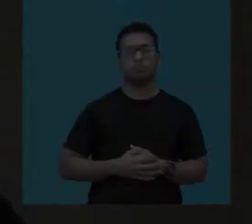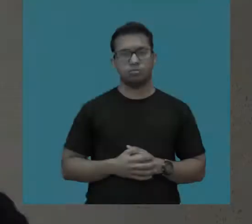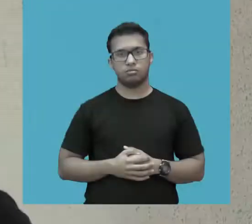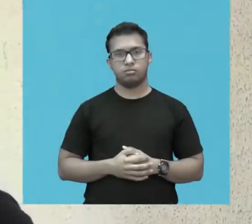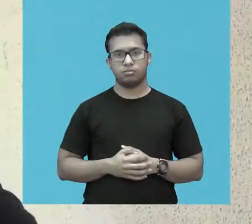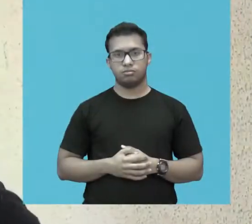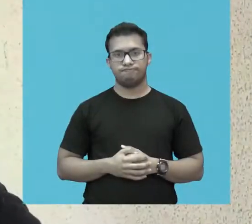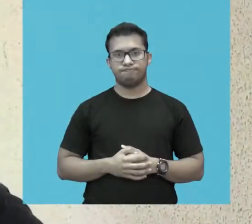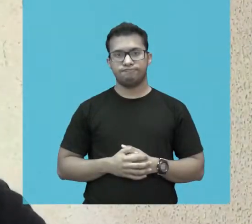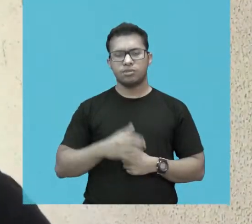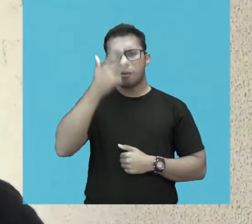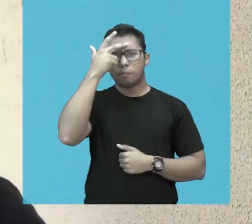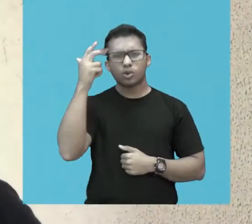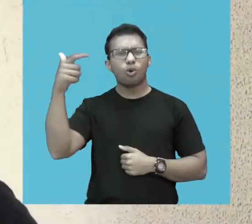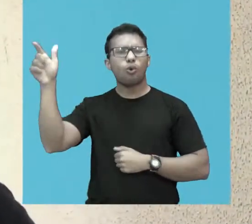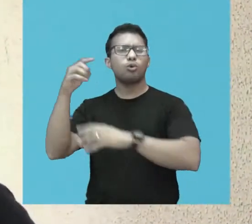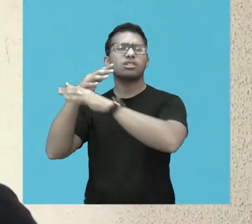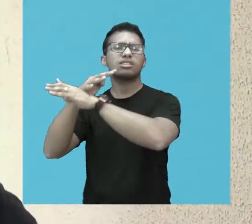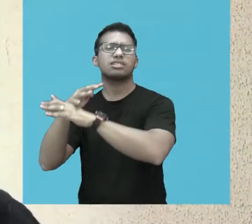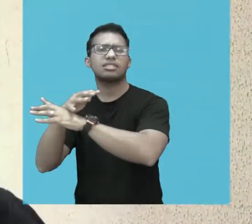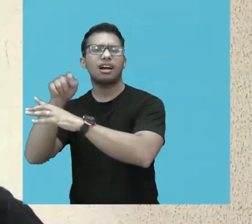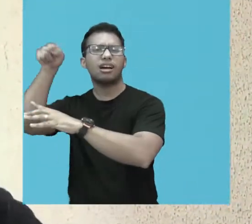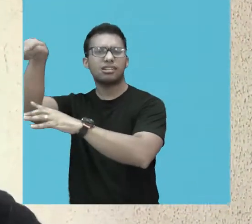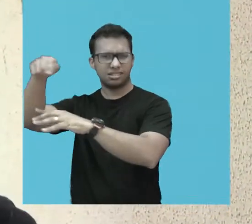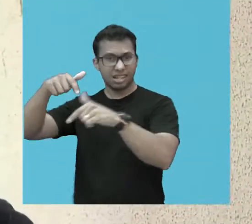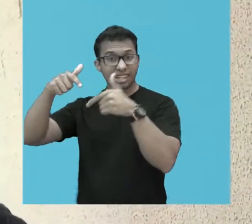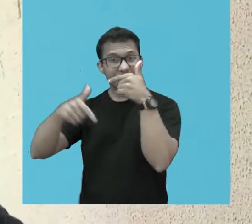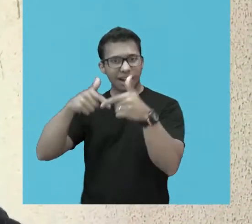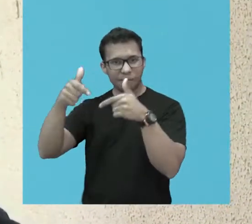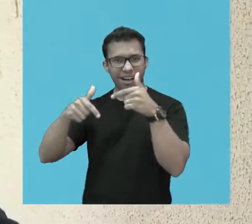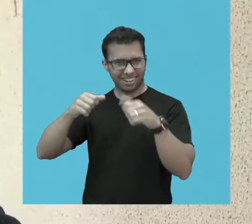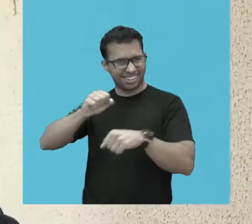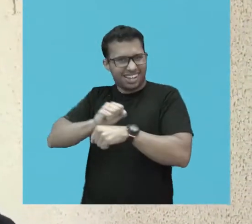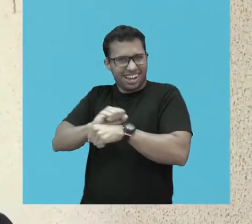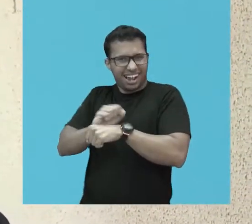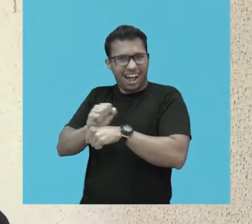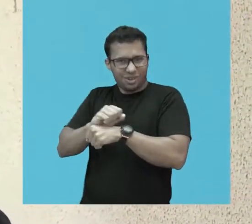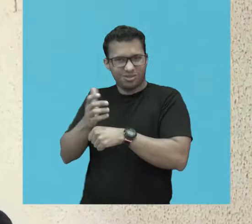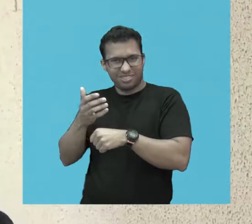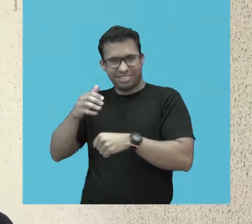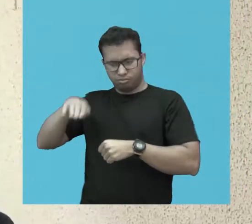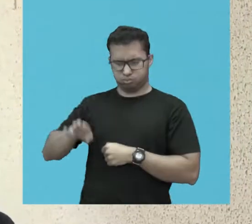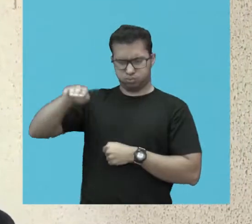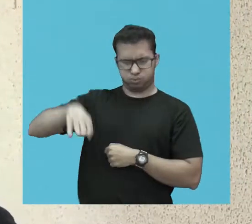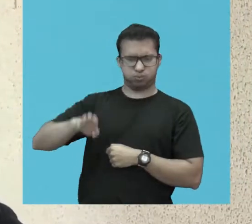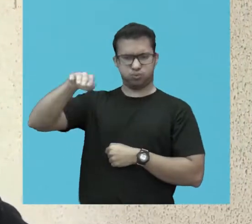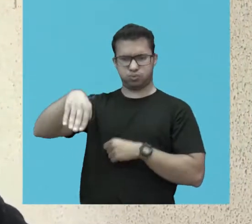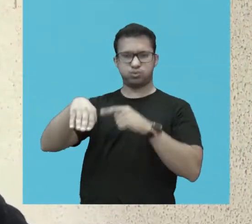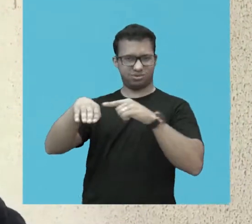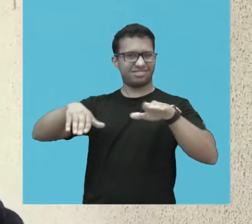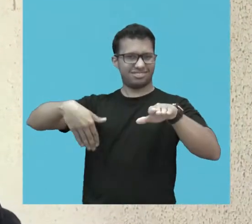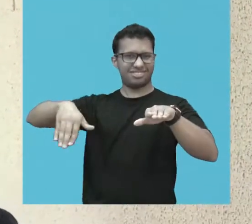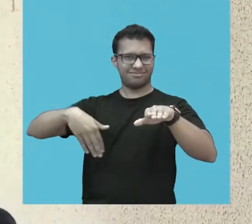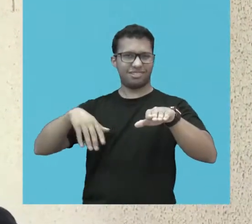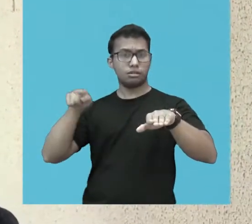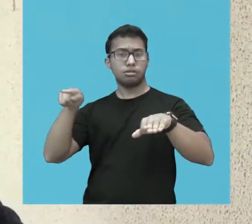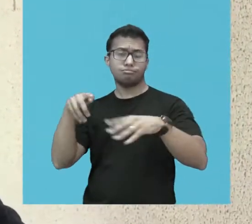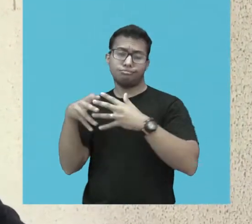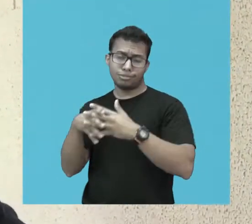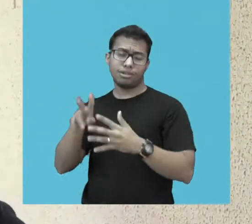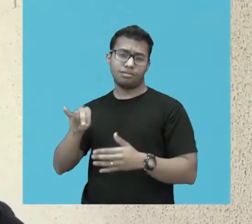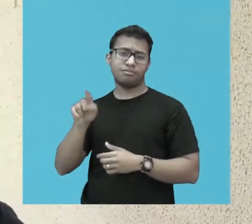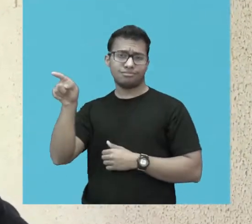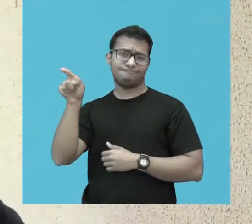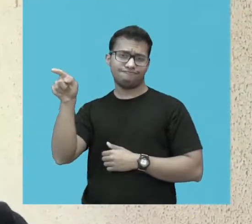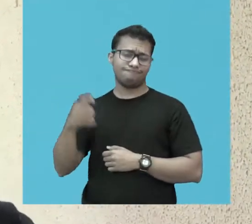ambiente. Vai atrapalhar pessoas de outras cidades, que são bugueiros, que podem trabalhar com isso, levando pessoas que estão em